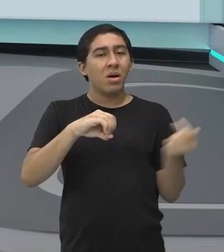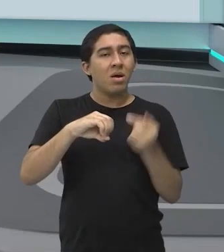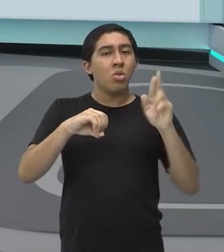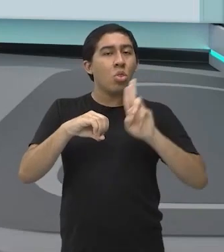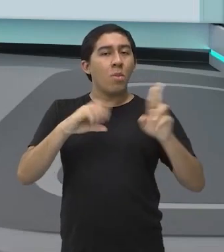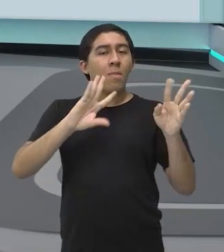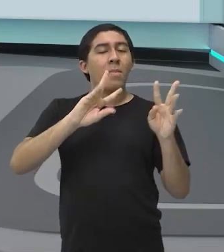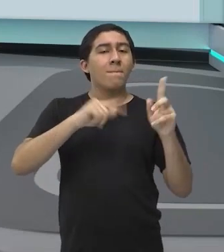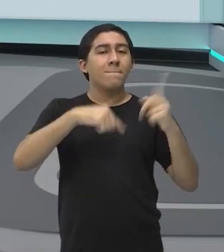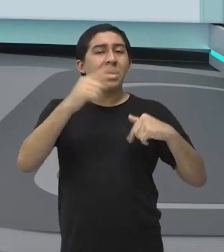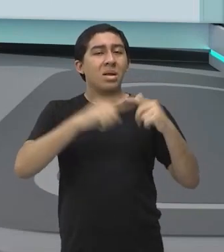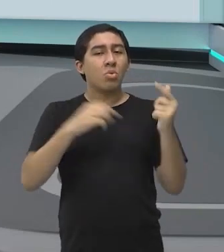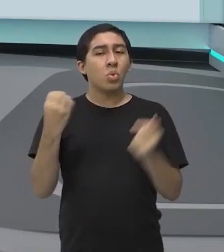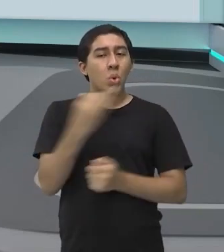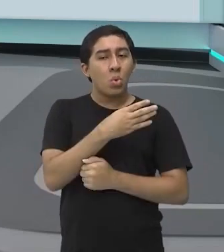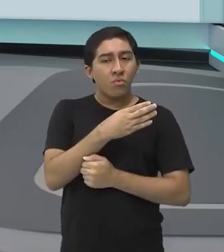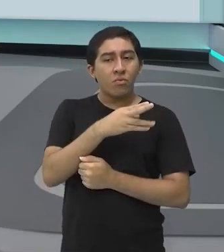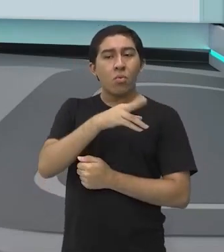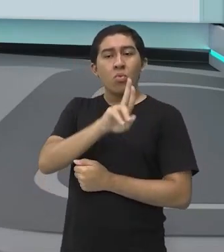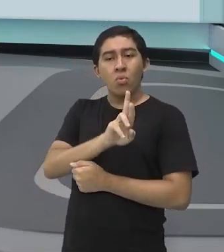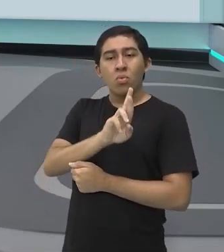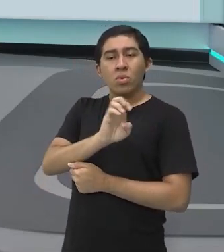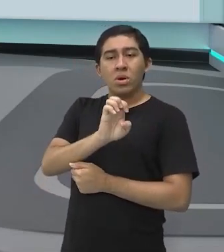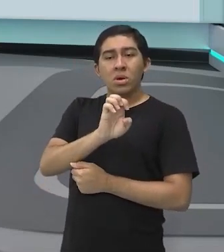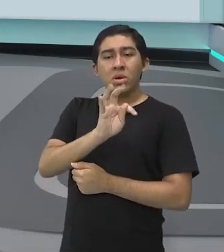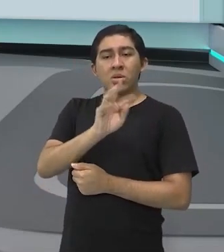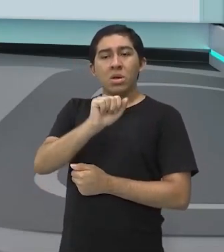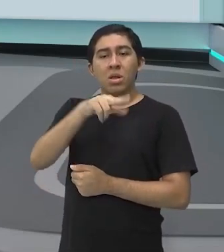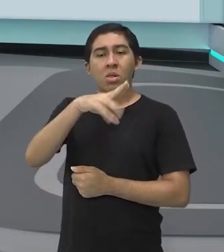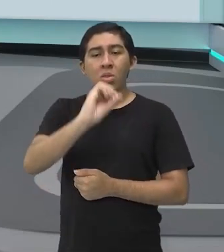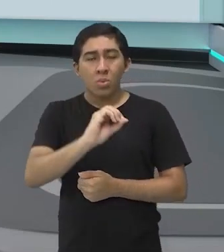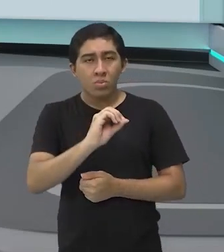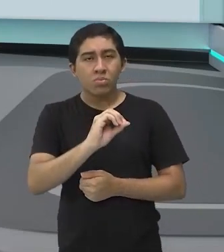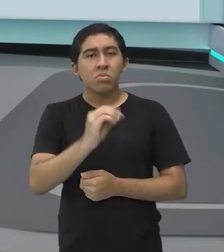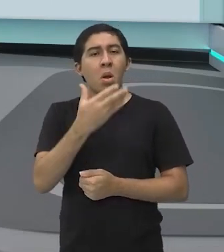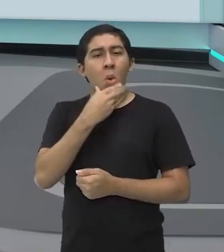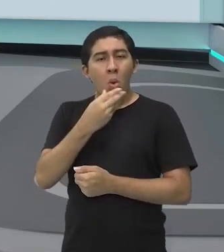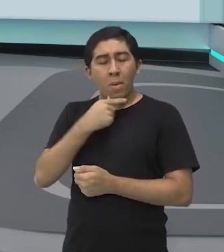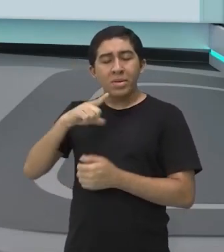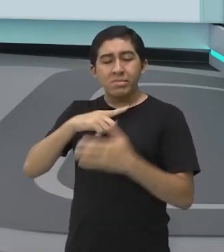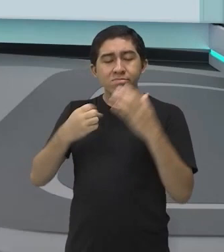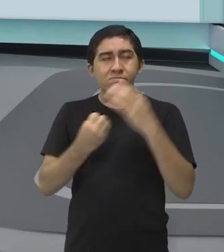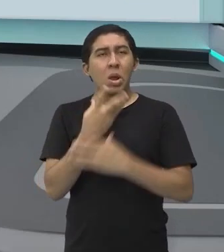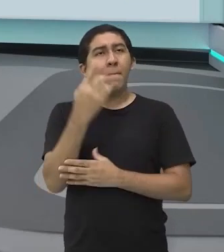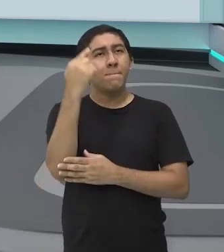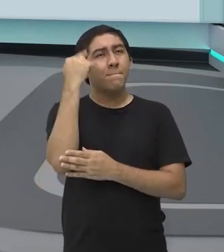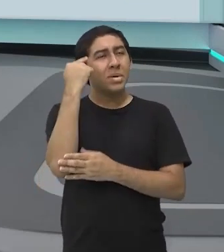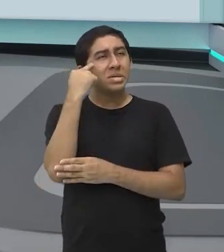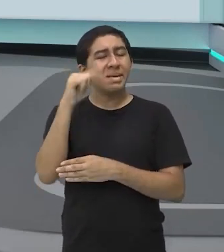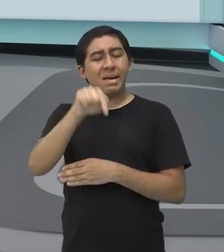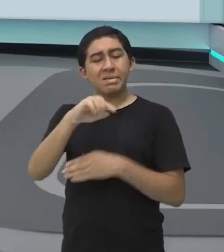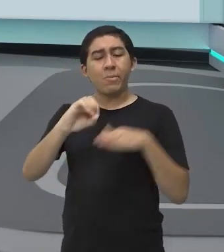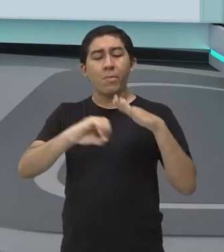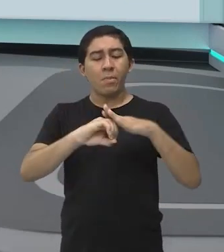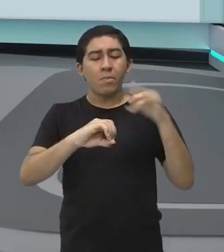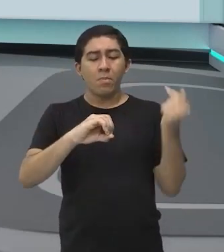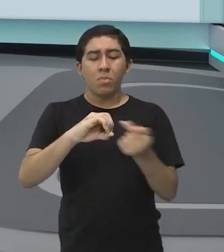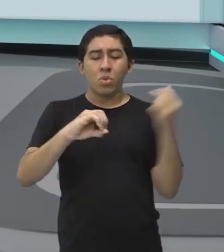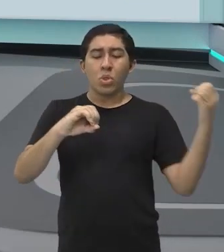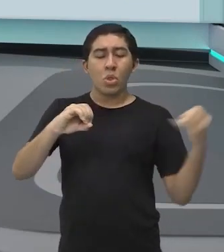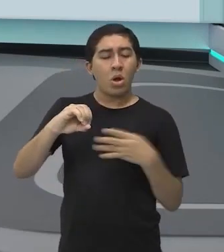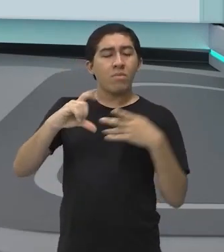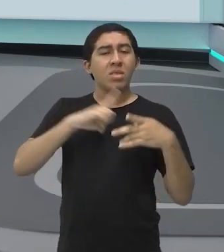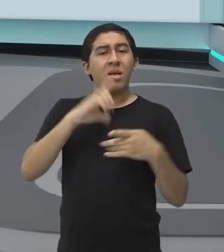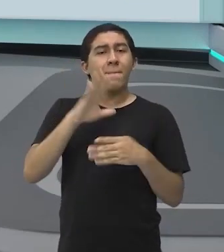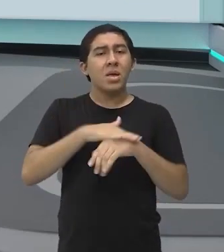pelo norte-americano Frank Nassworth, em 1973. O Frank criou essa rodinha, que causa ali,